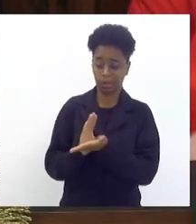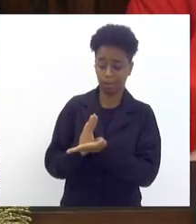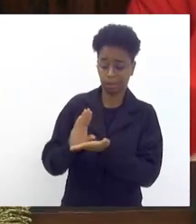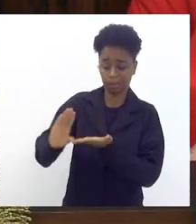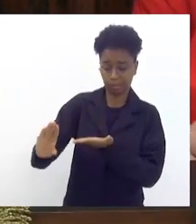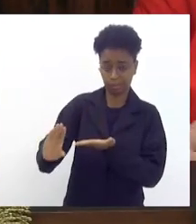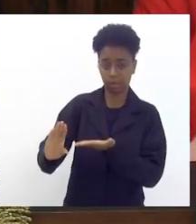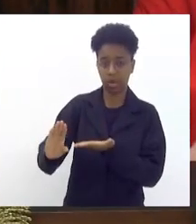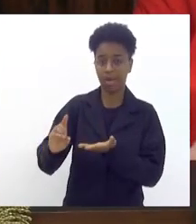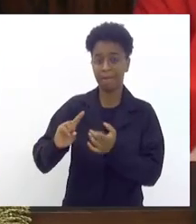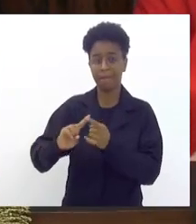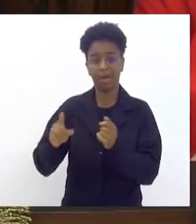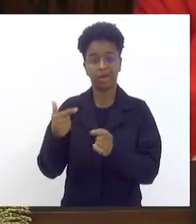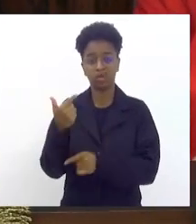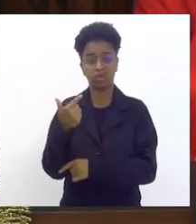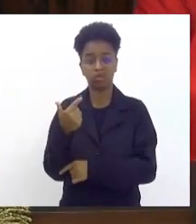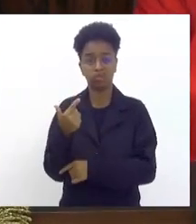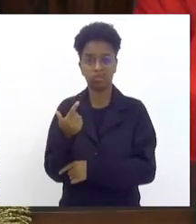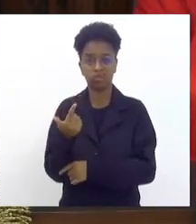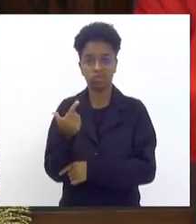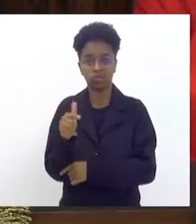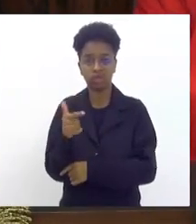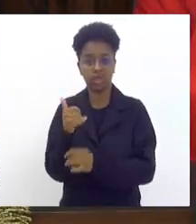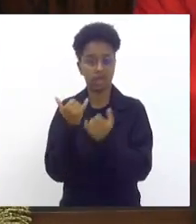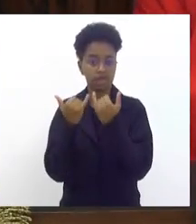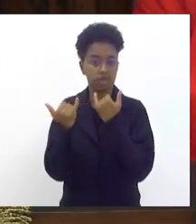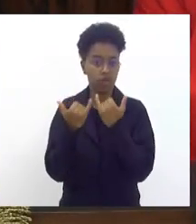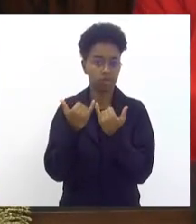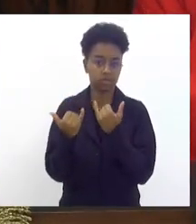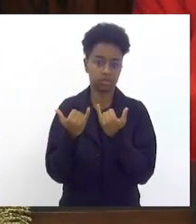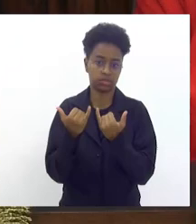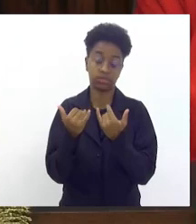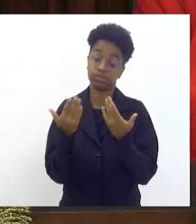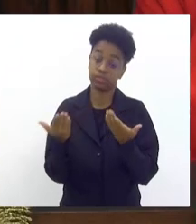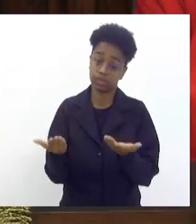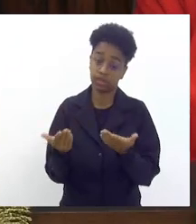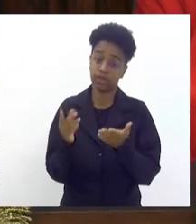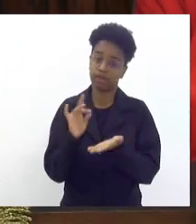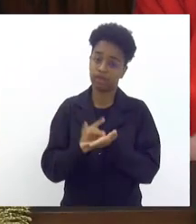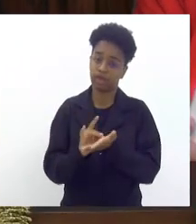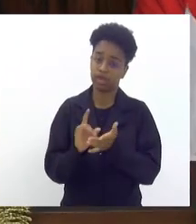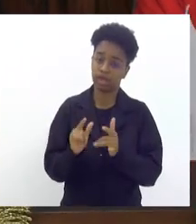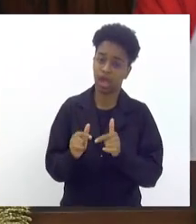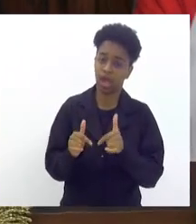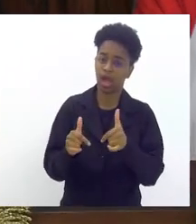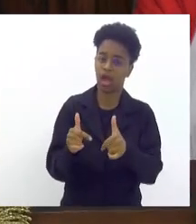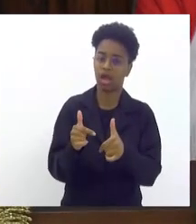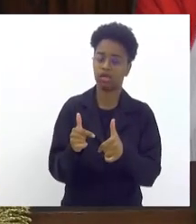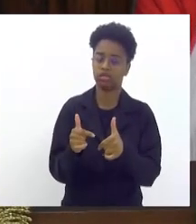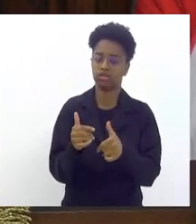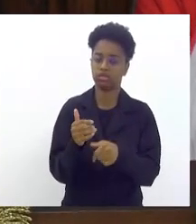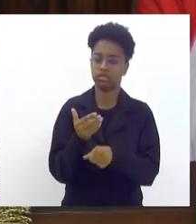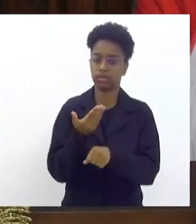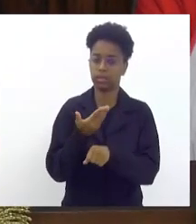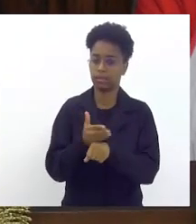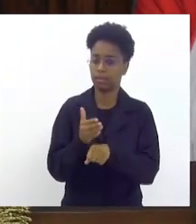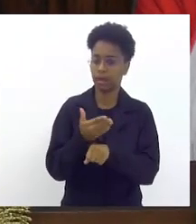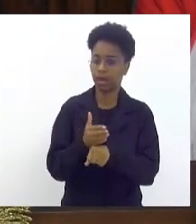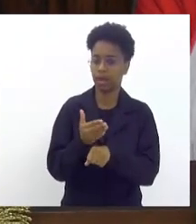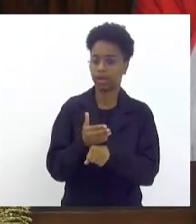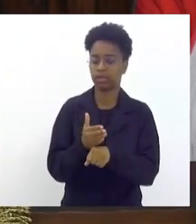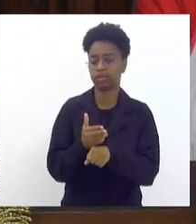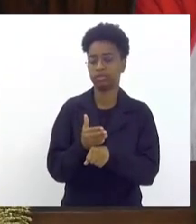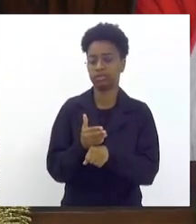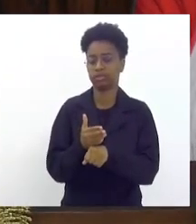benefício não tem acesso a essa informação então a prática a prática que